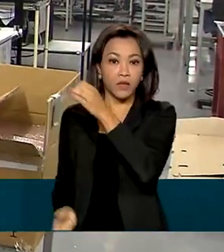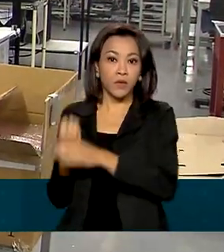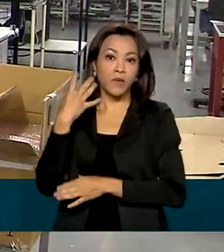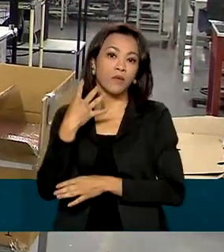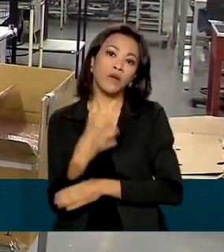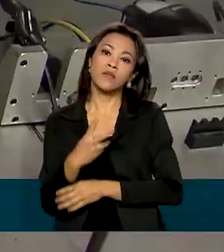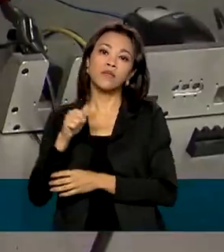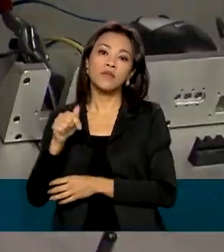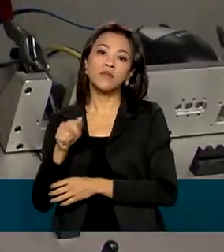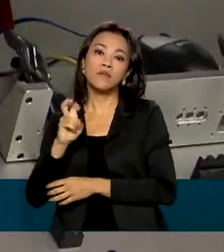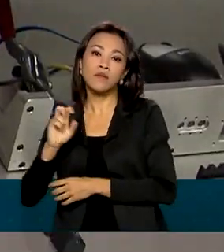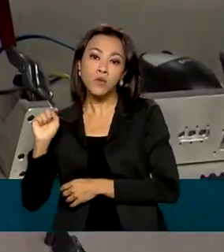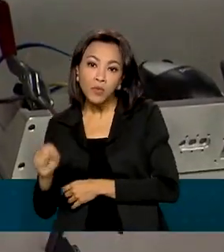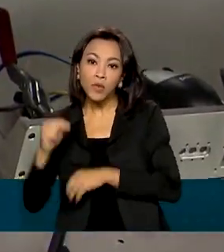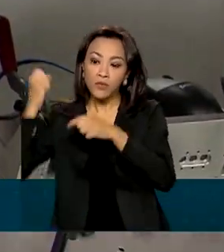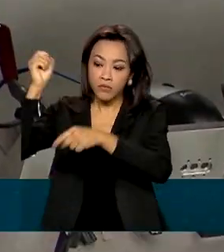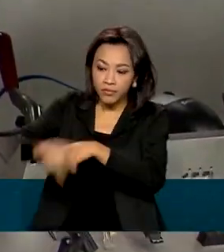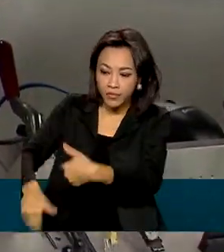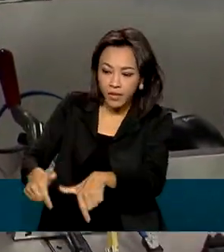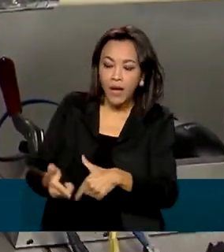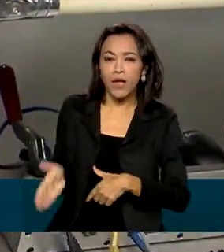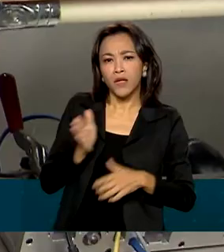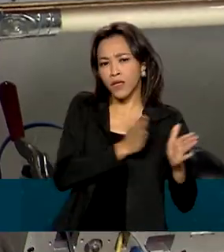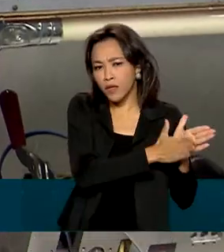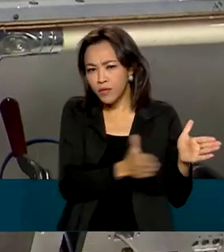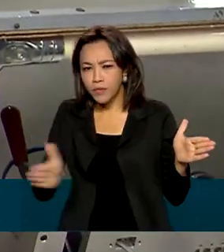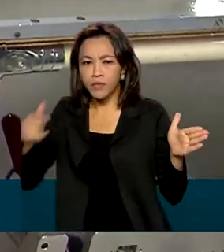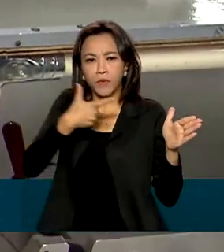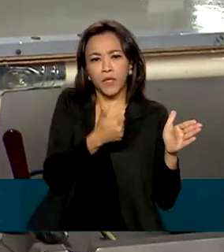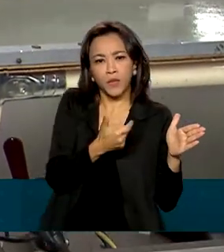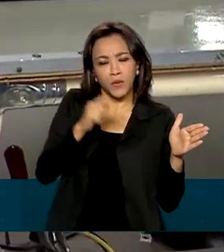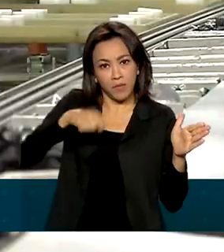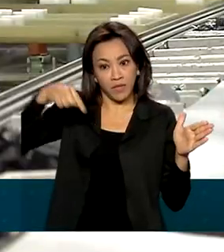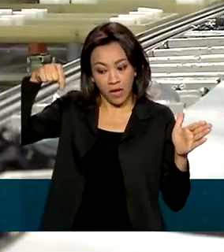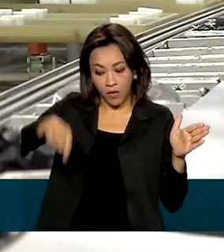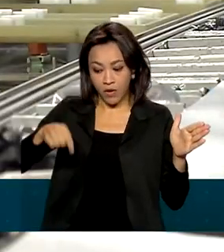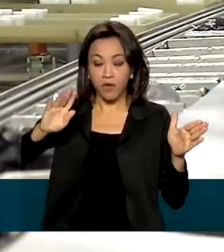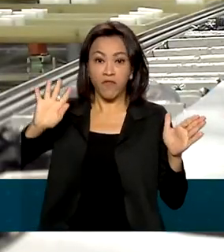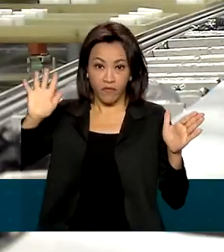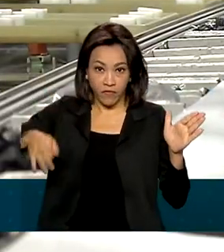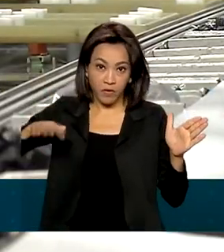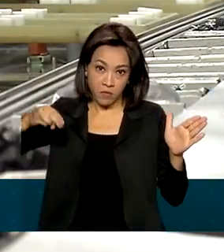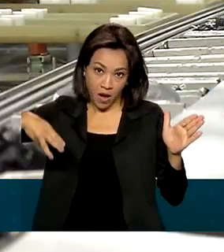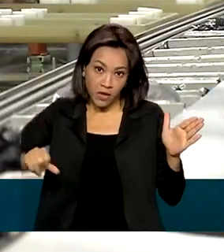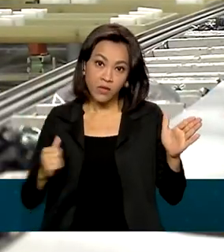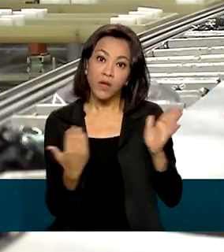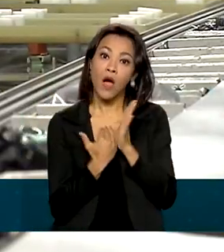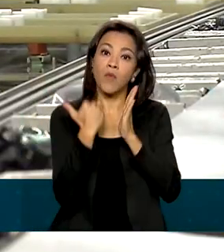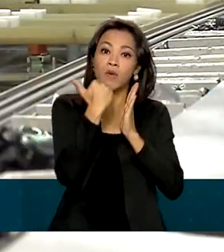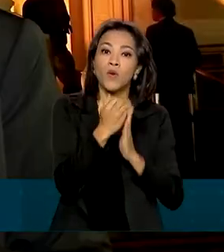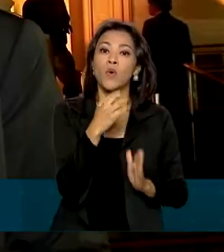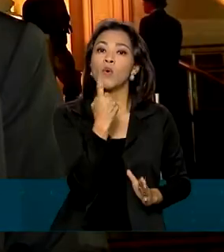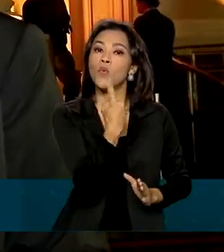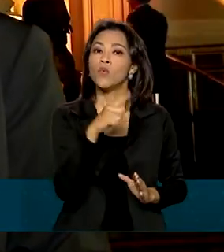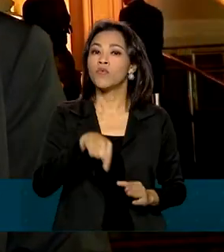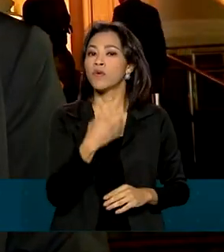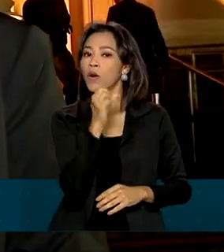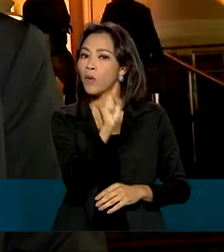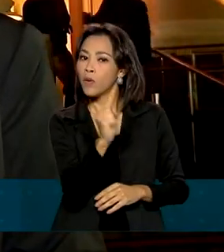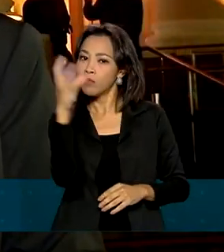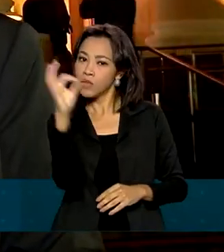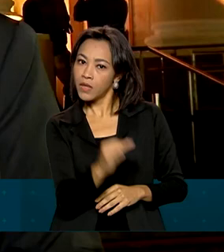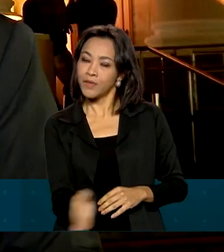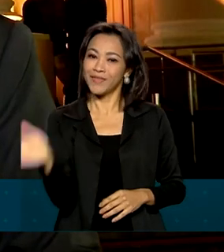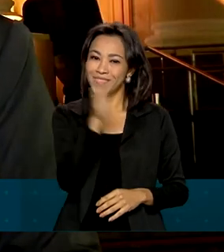mil empregos. E nos últimos 12 meses, encerrados em março deste ano, cresceu 1,8%. E o Dia da